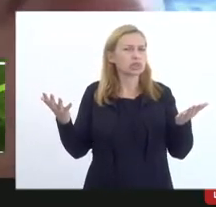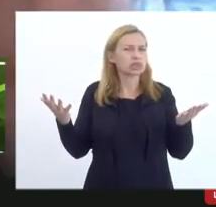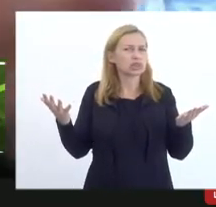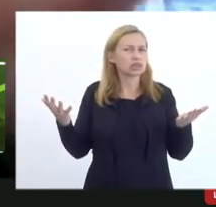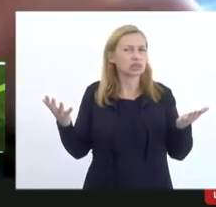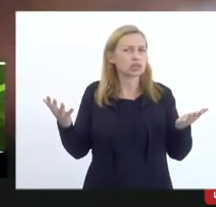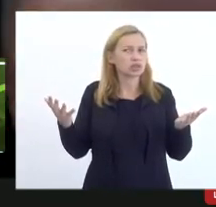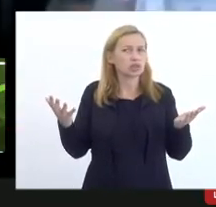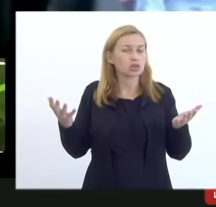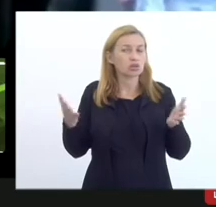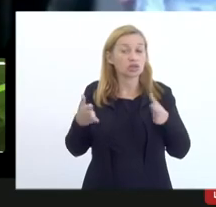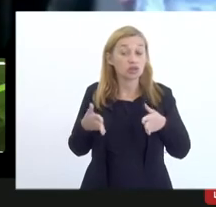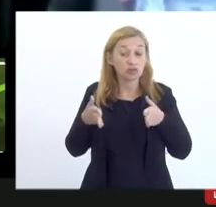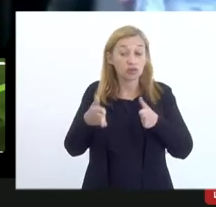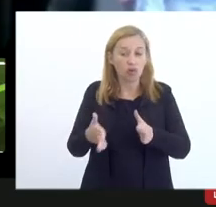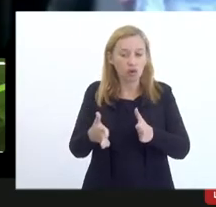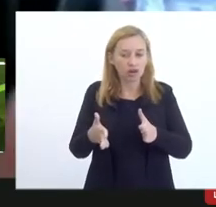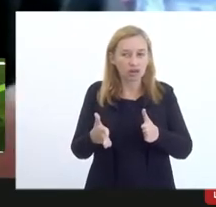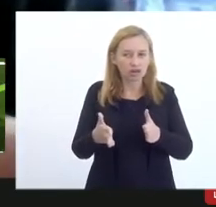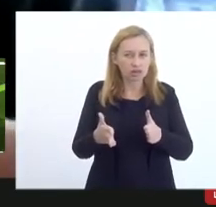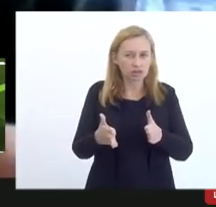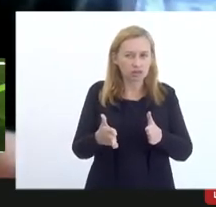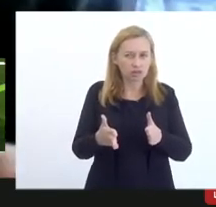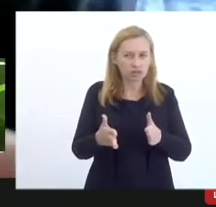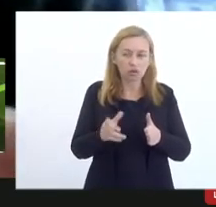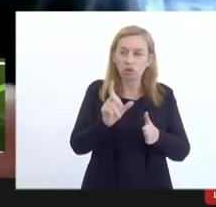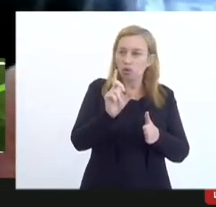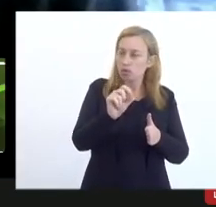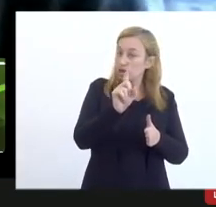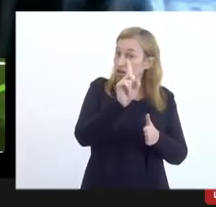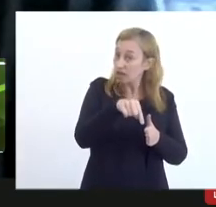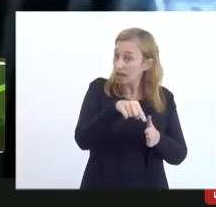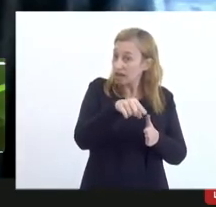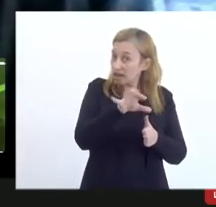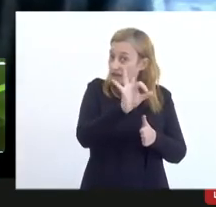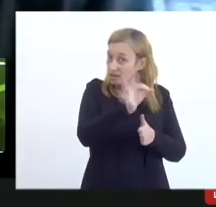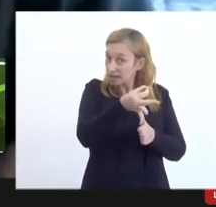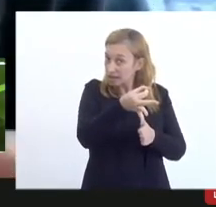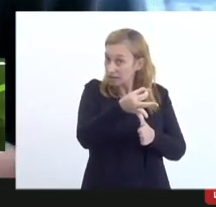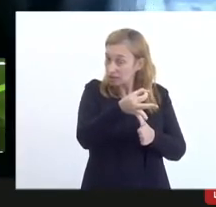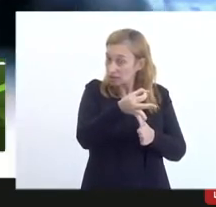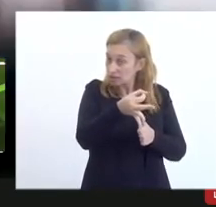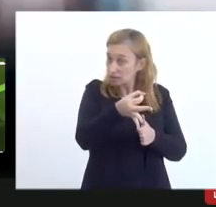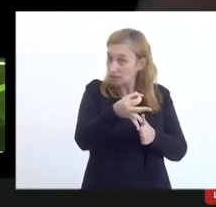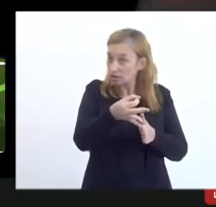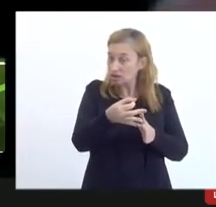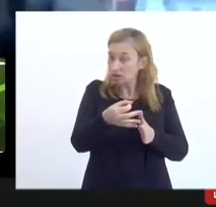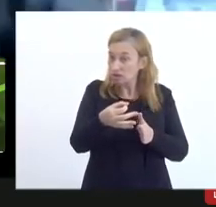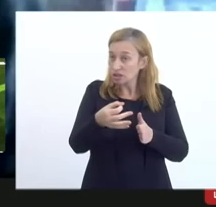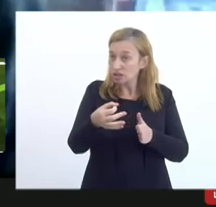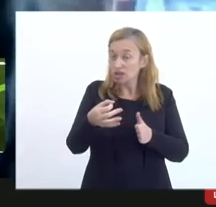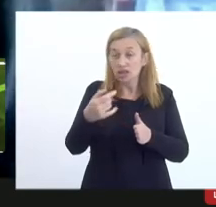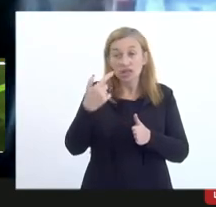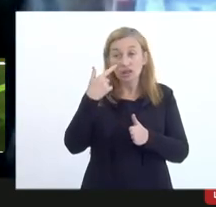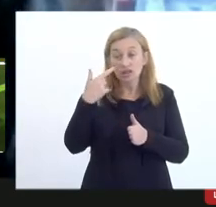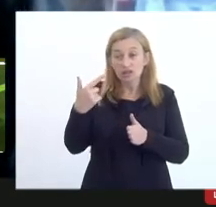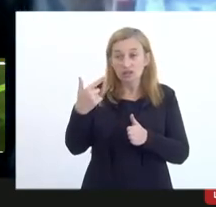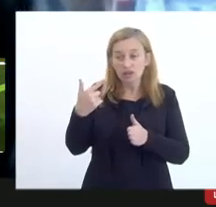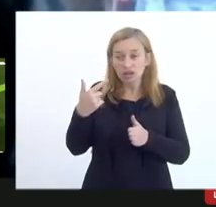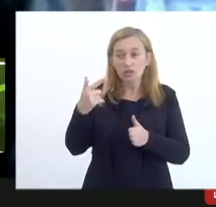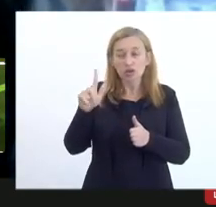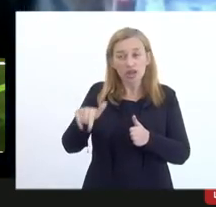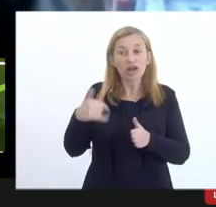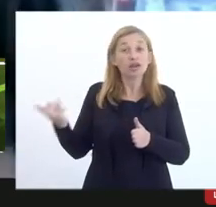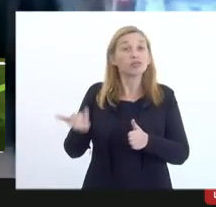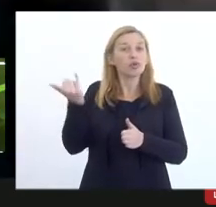centra o farol no que é completamente secundário e lança uma sombra no que é essencial,